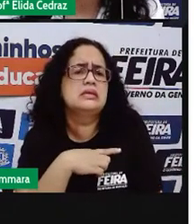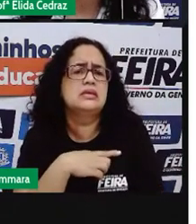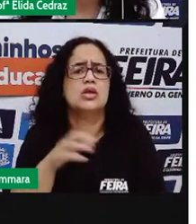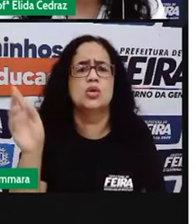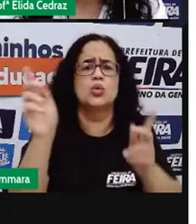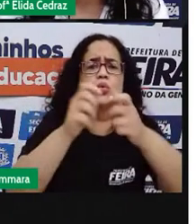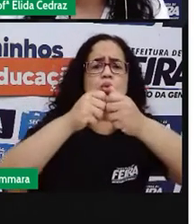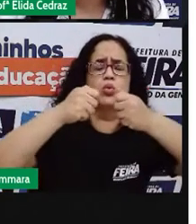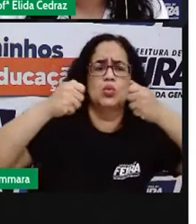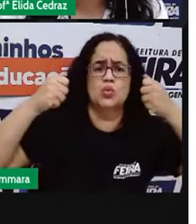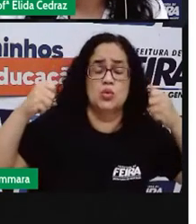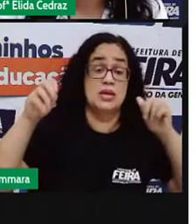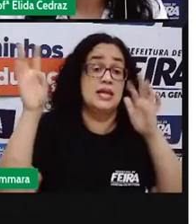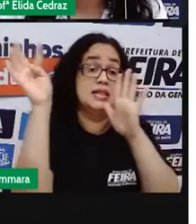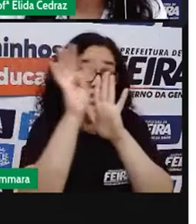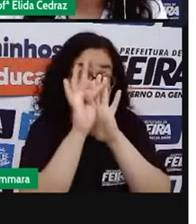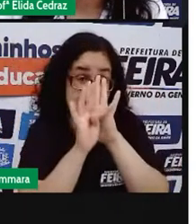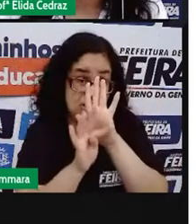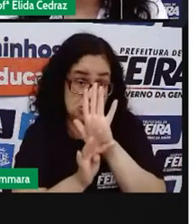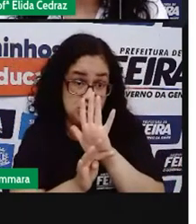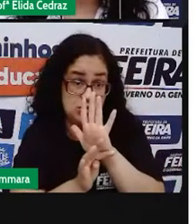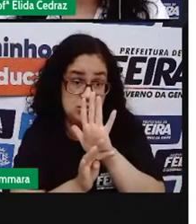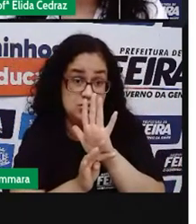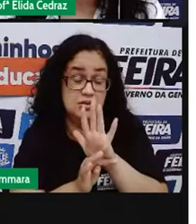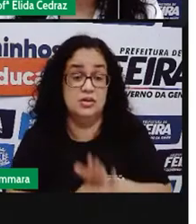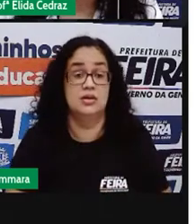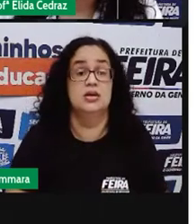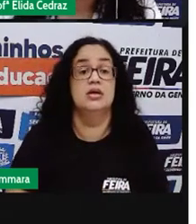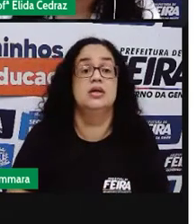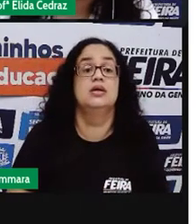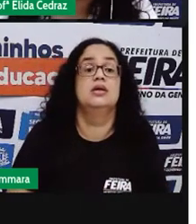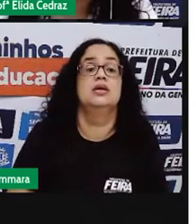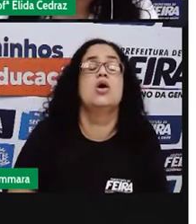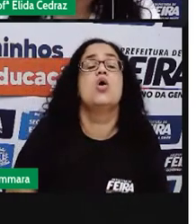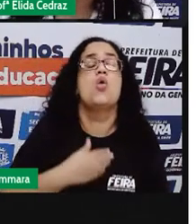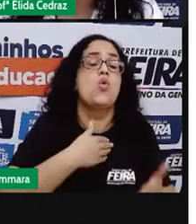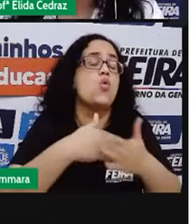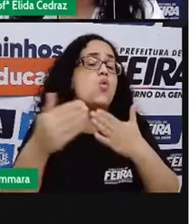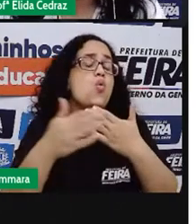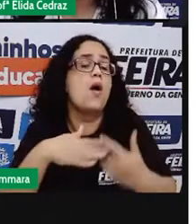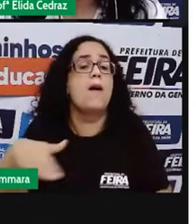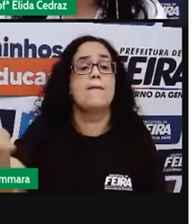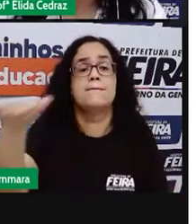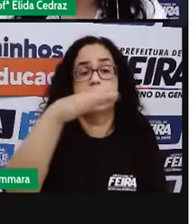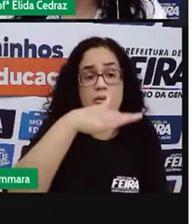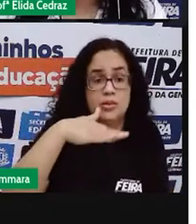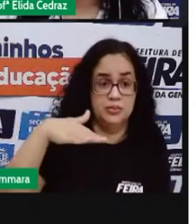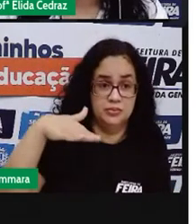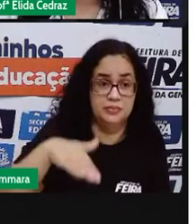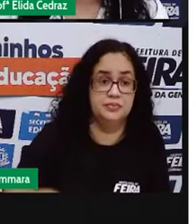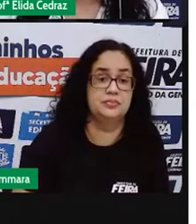cartaz? Esse texto publicitário é para qual público-alvo?